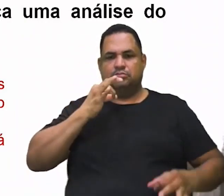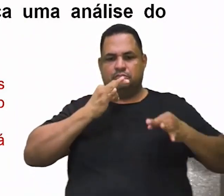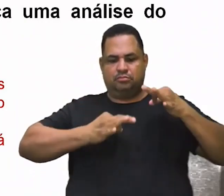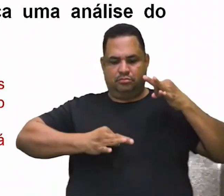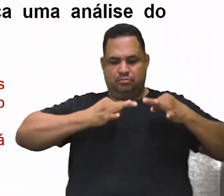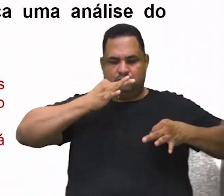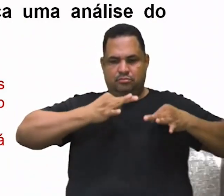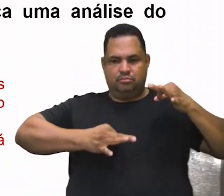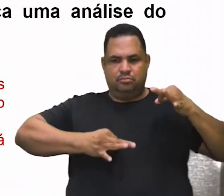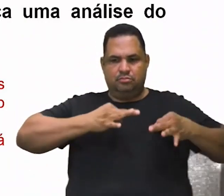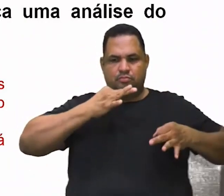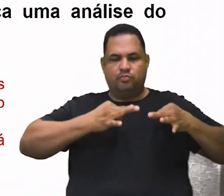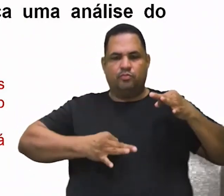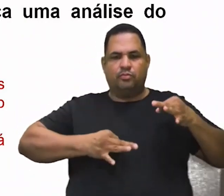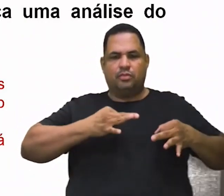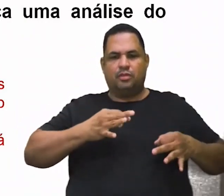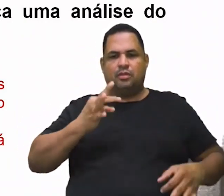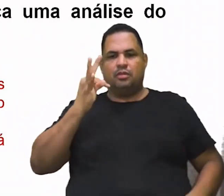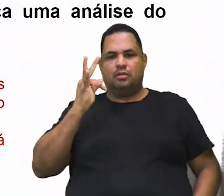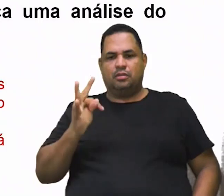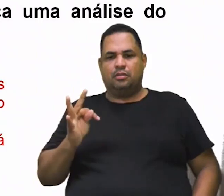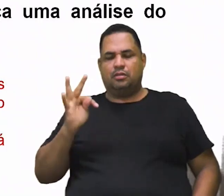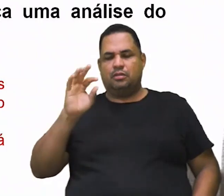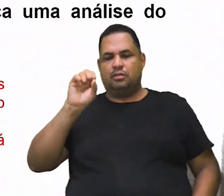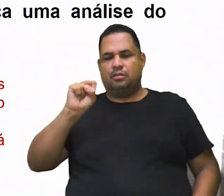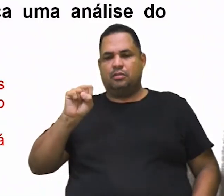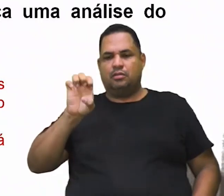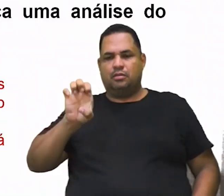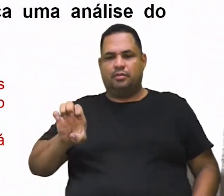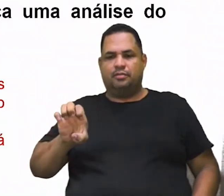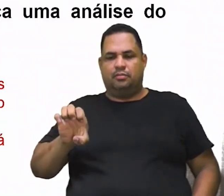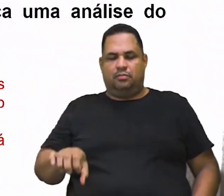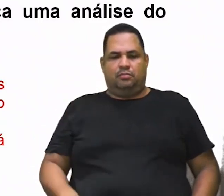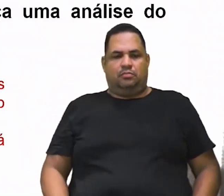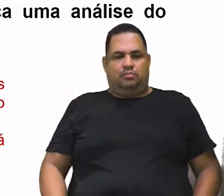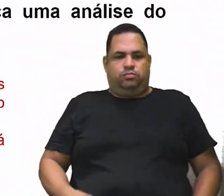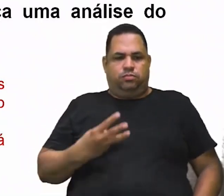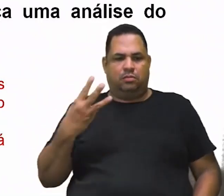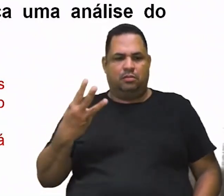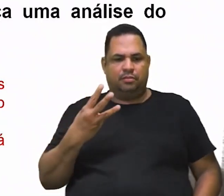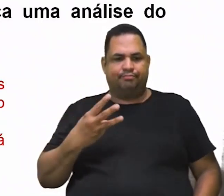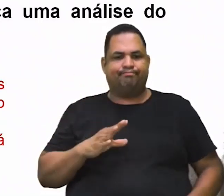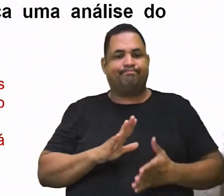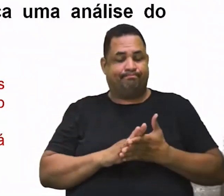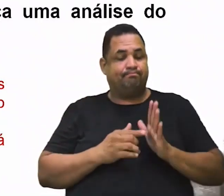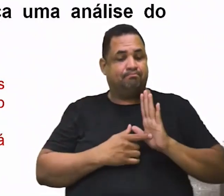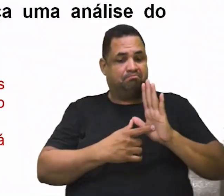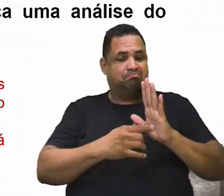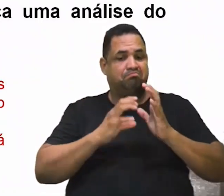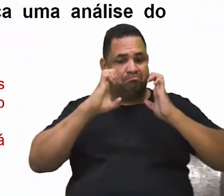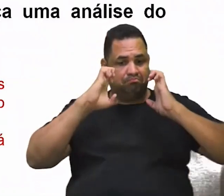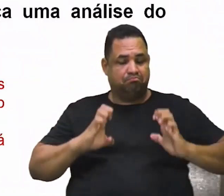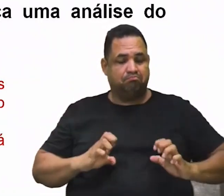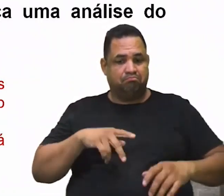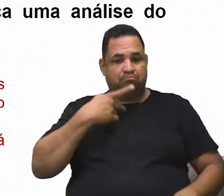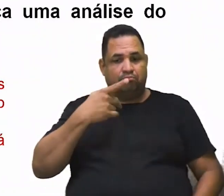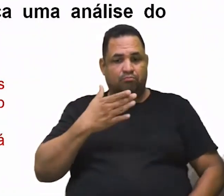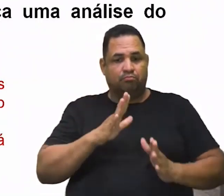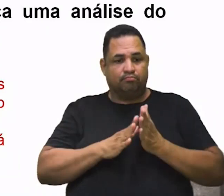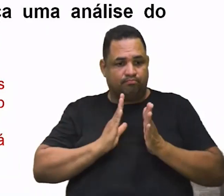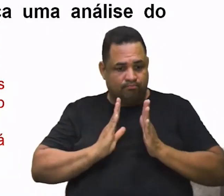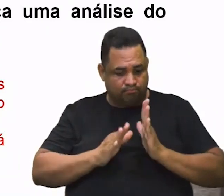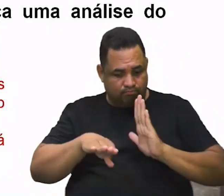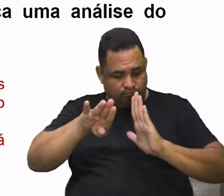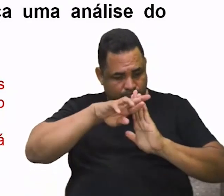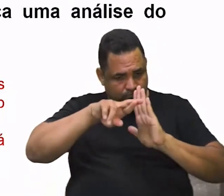TSE. O terceiro demonstra ser ético em sua fala, pois seguirá aquilo